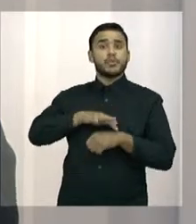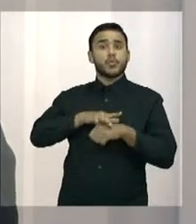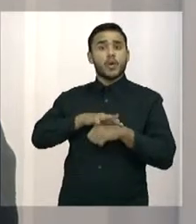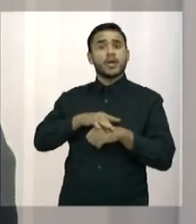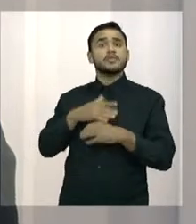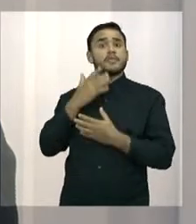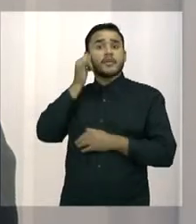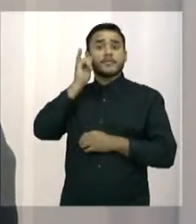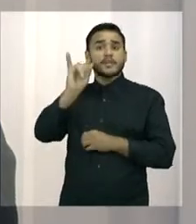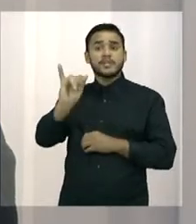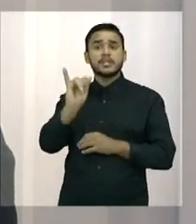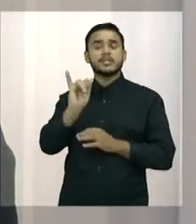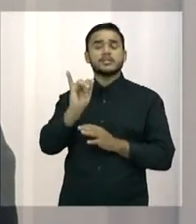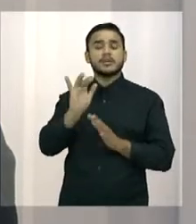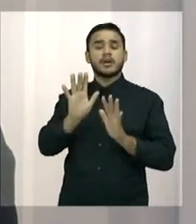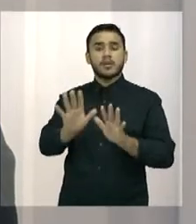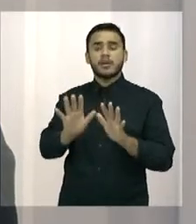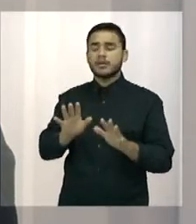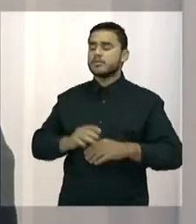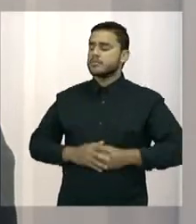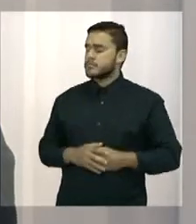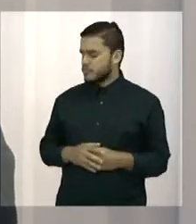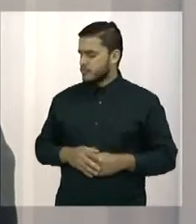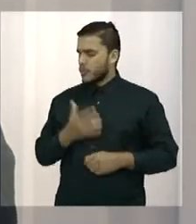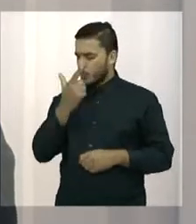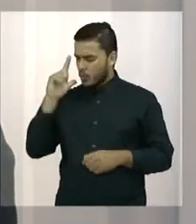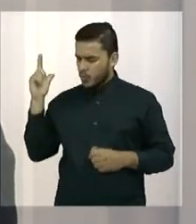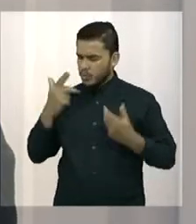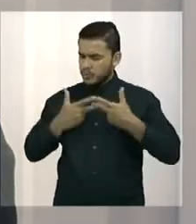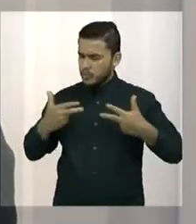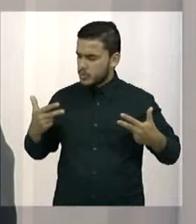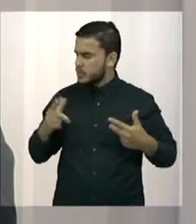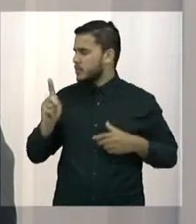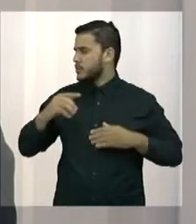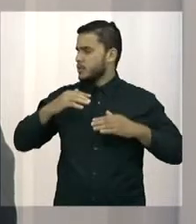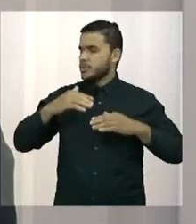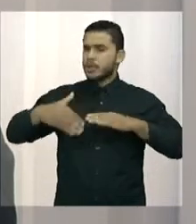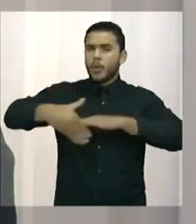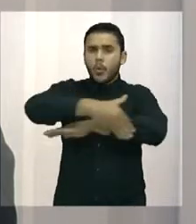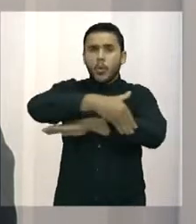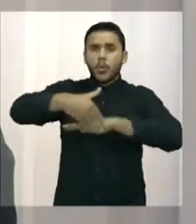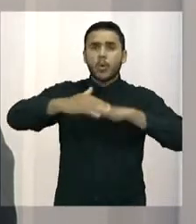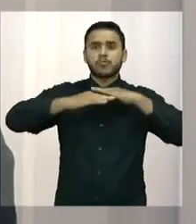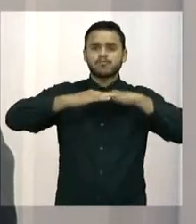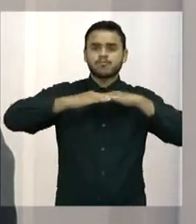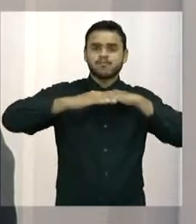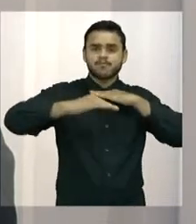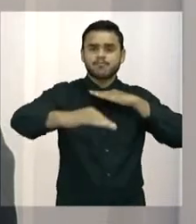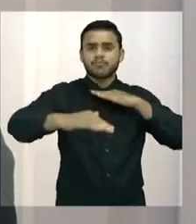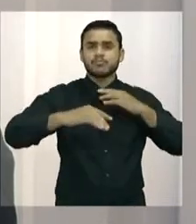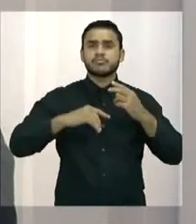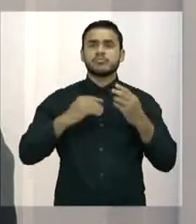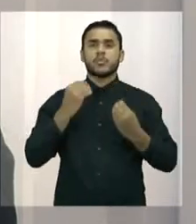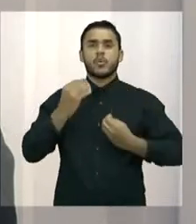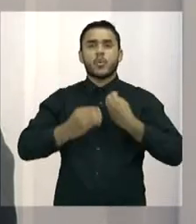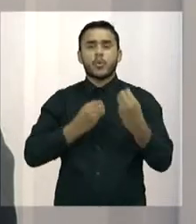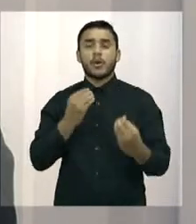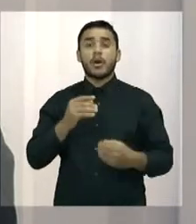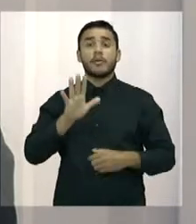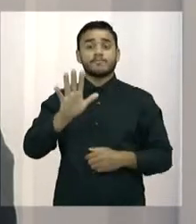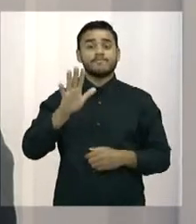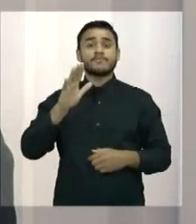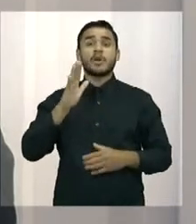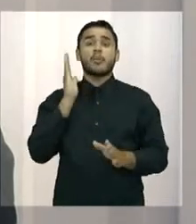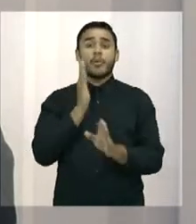asfalto, calçamento, como você sabe, esse inverno castigou muito a nossa capital e o lado de lá